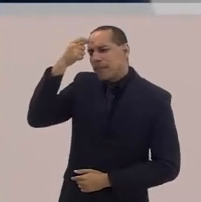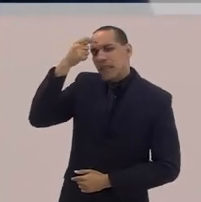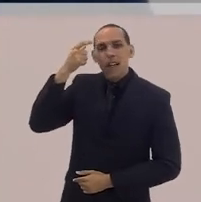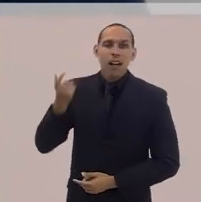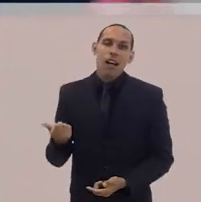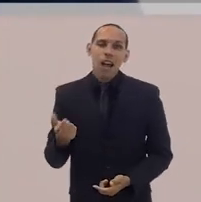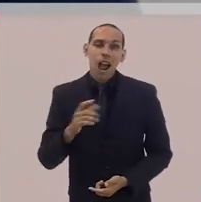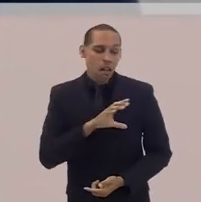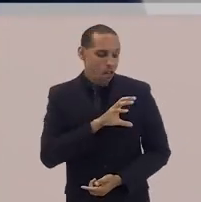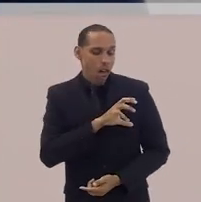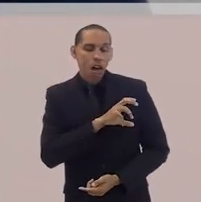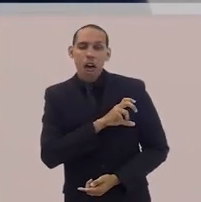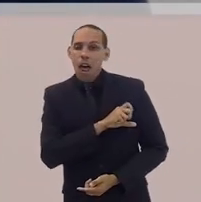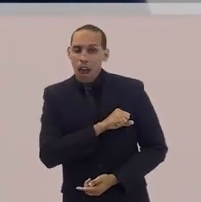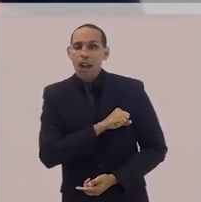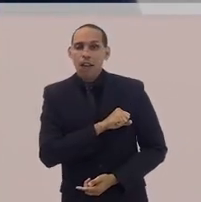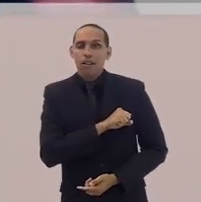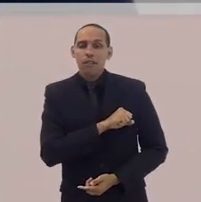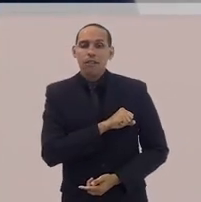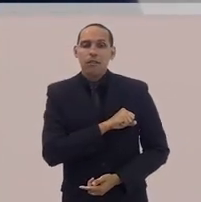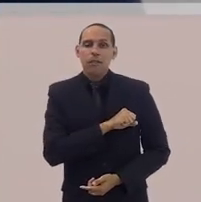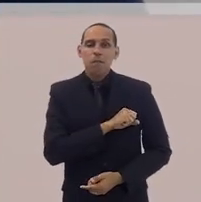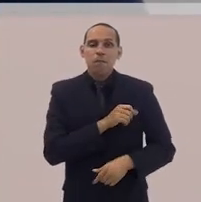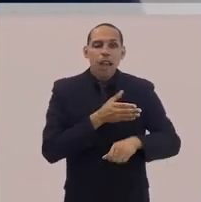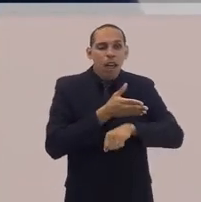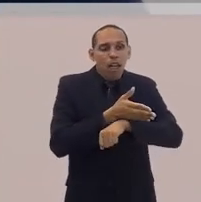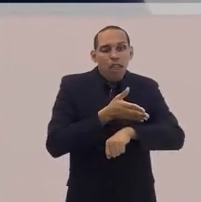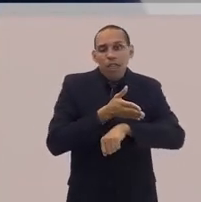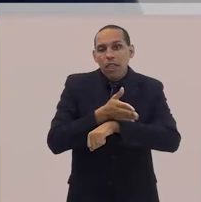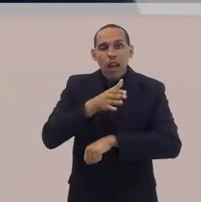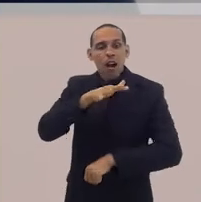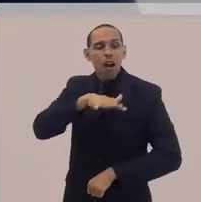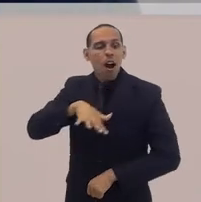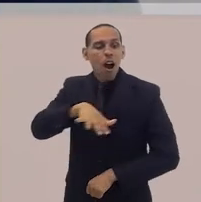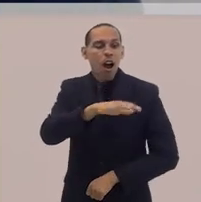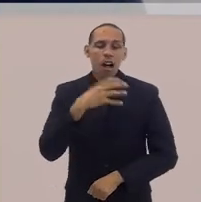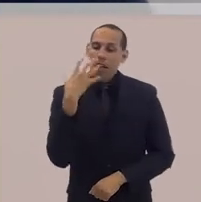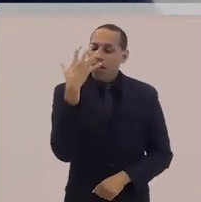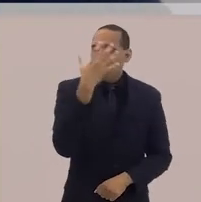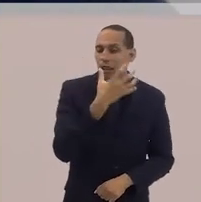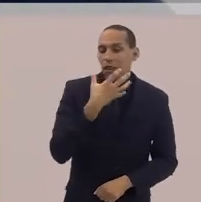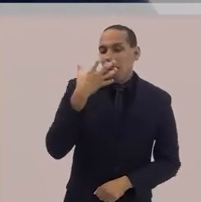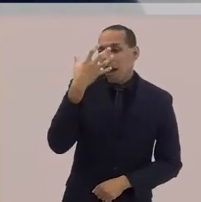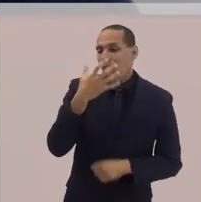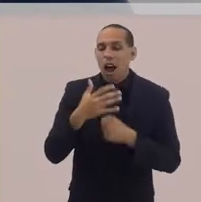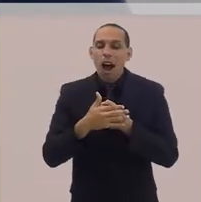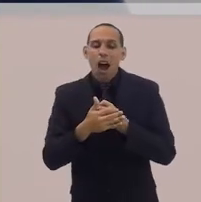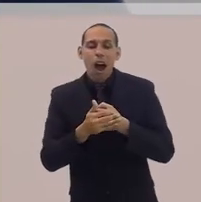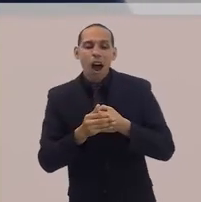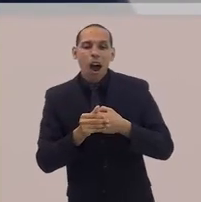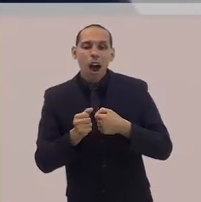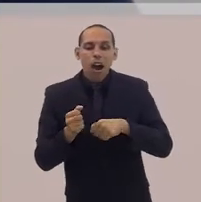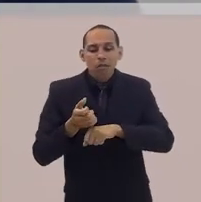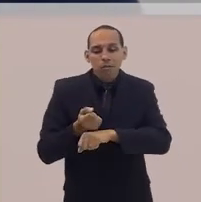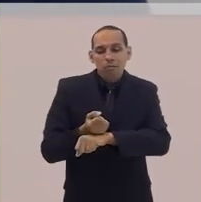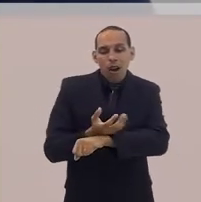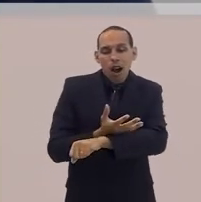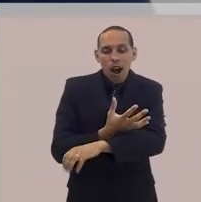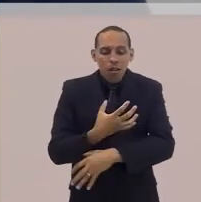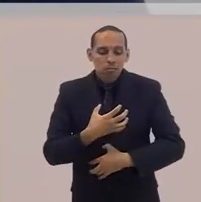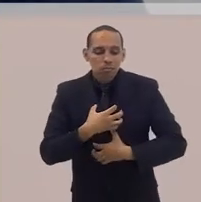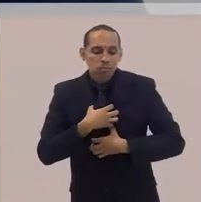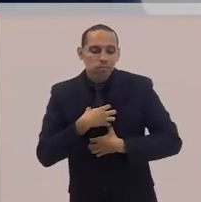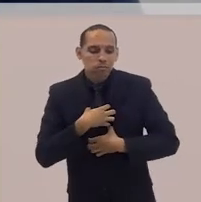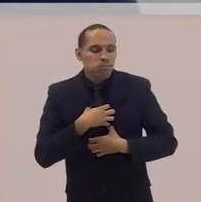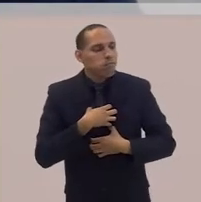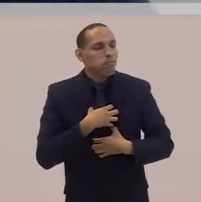Ou seja, o amor passa, obviamente, pela esfera romântica, afetiva, sentimental